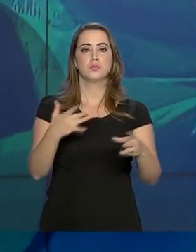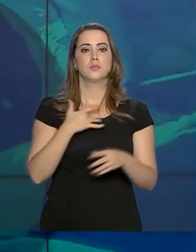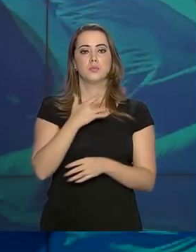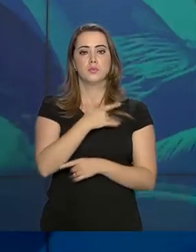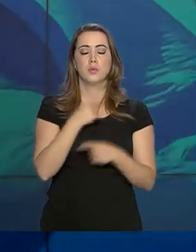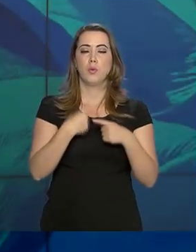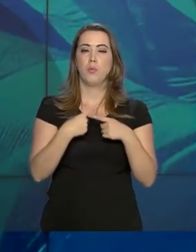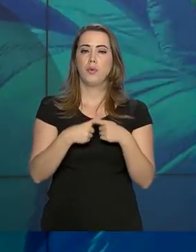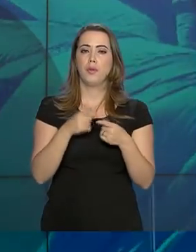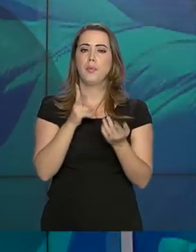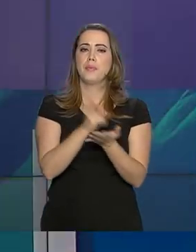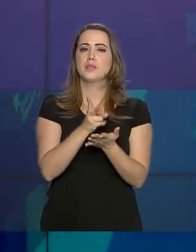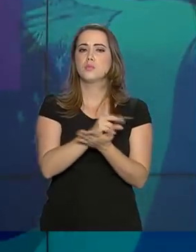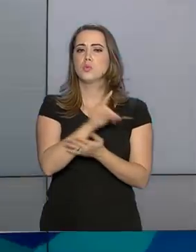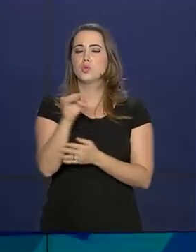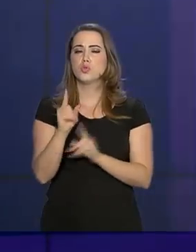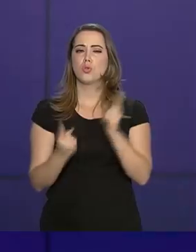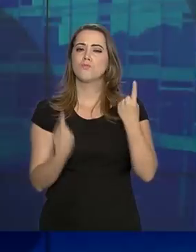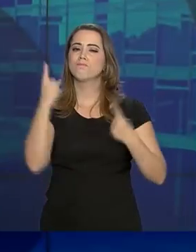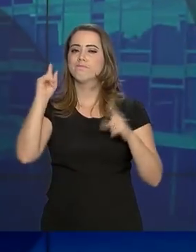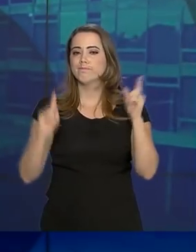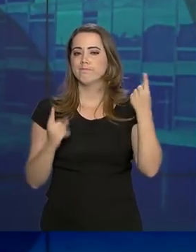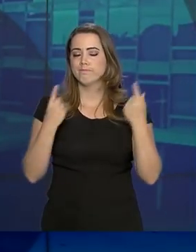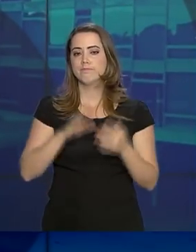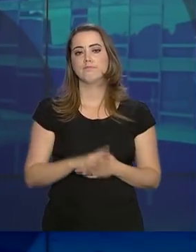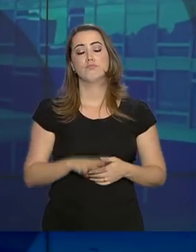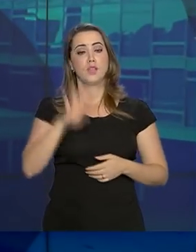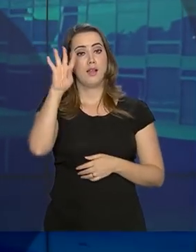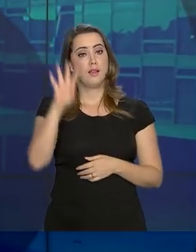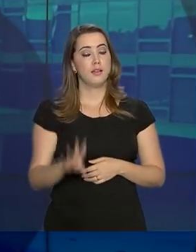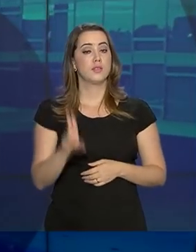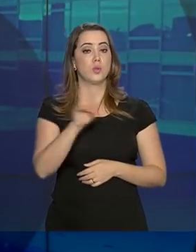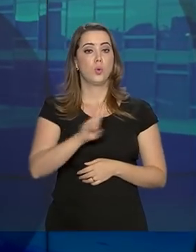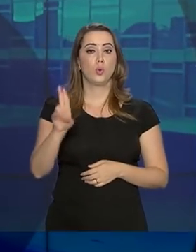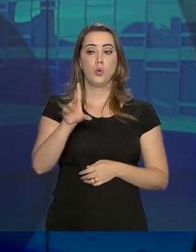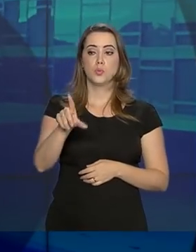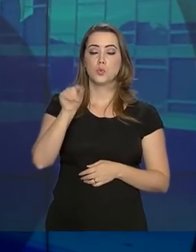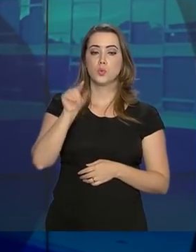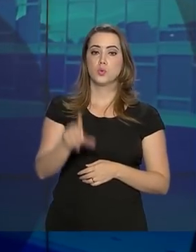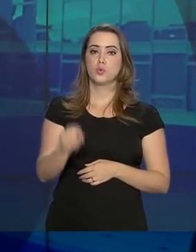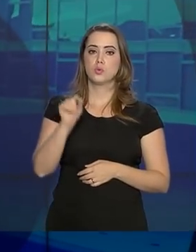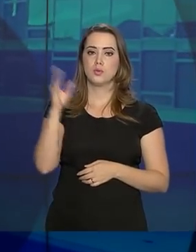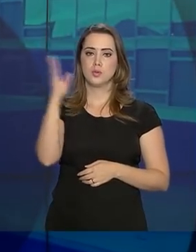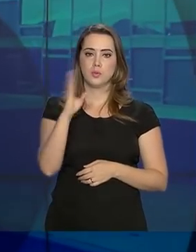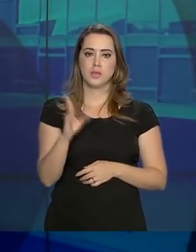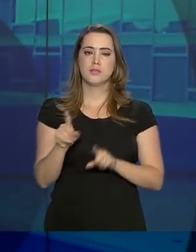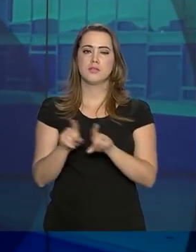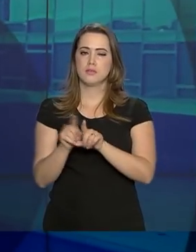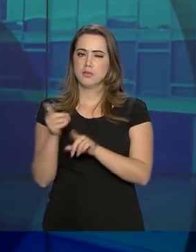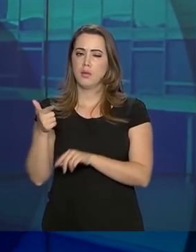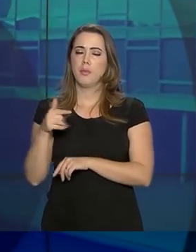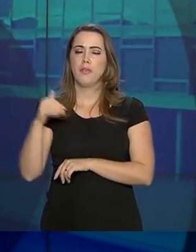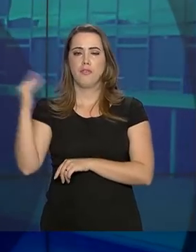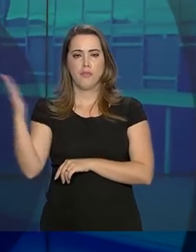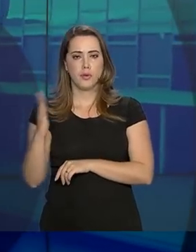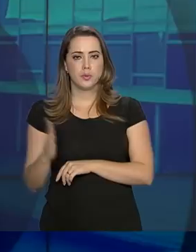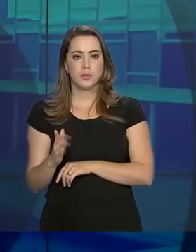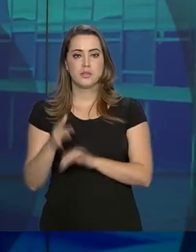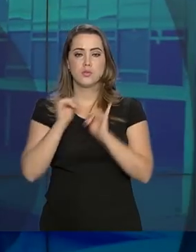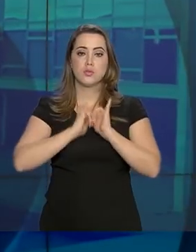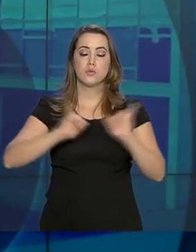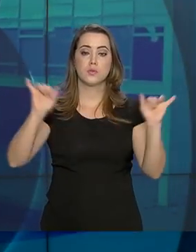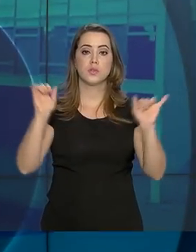Saúde porque coincidia com o Carnaval. A lista com o nome dos selecionados brasileiros e estrangeiros será